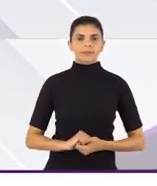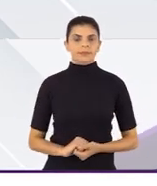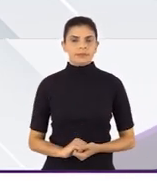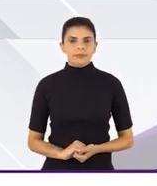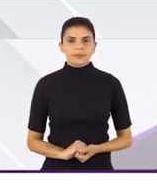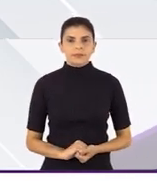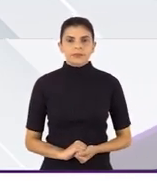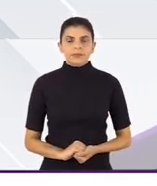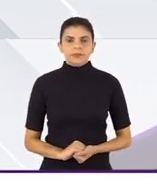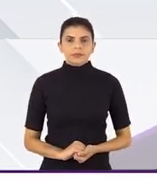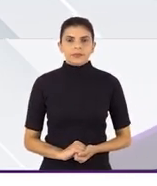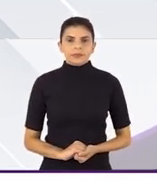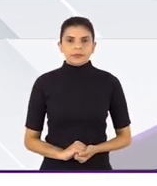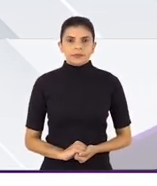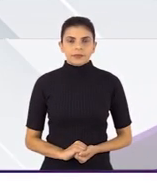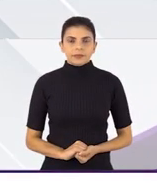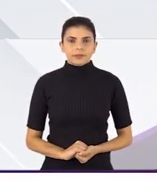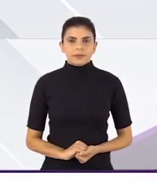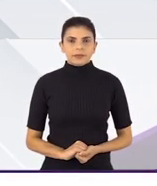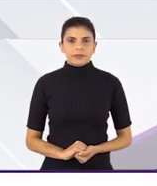o seu estudo.